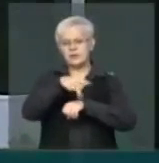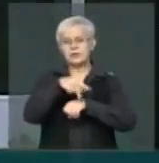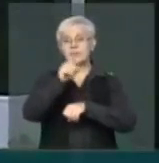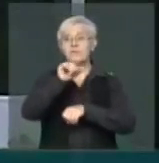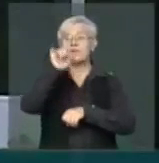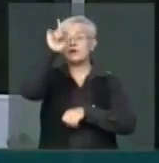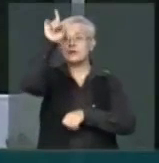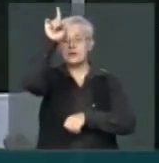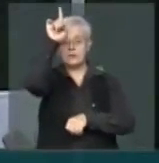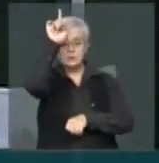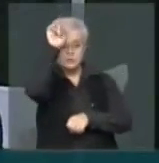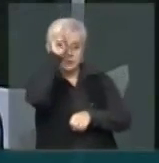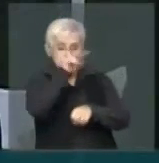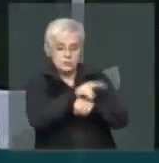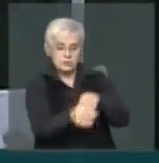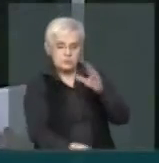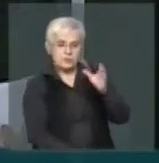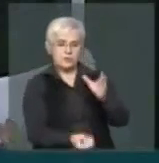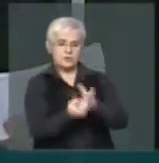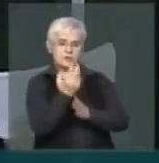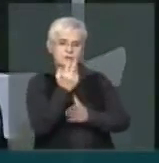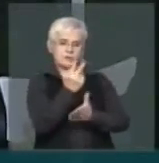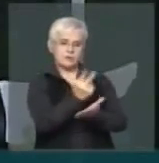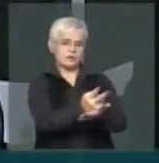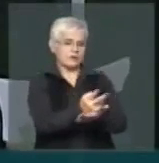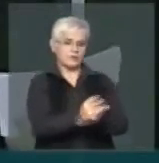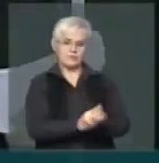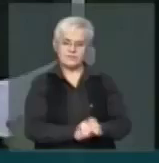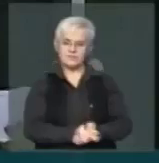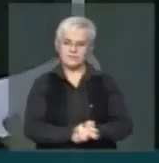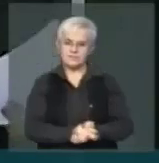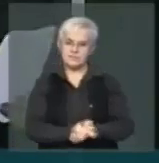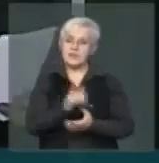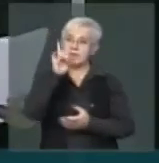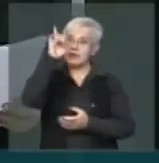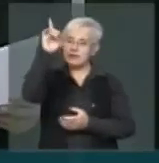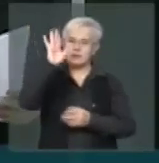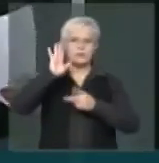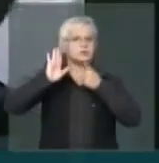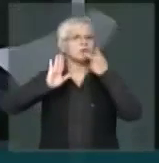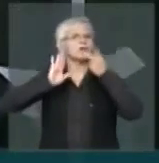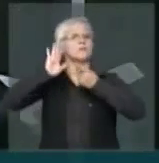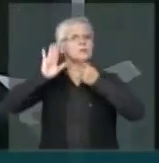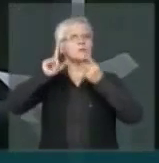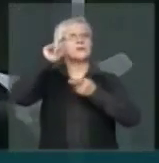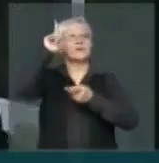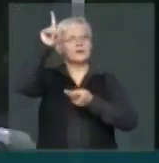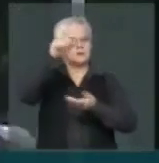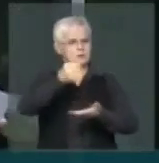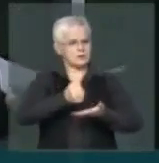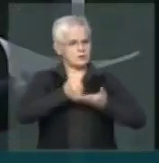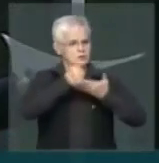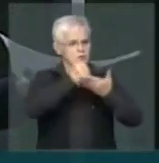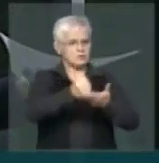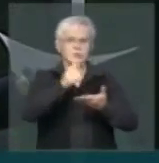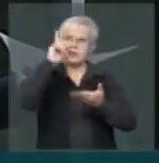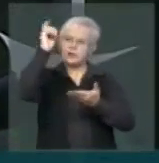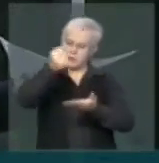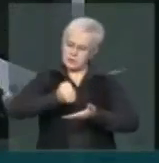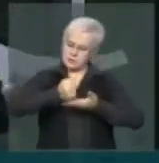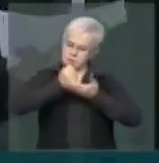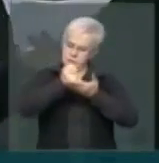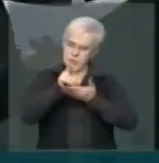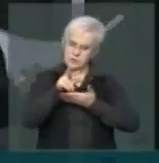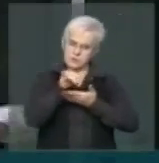que criou do que qualquer outro aparato, qualquer outro conhecimento. É ele que prometeu, é ele que sustenta, é ele que sustentará